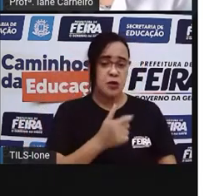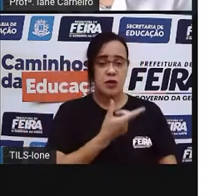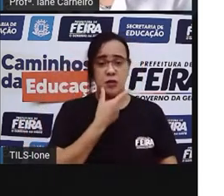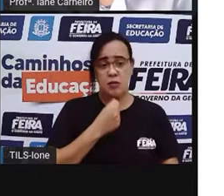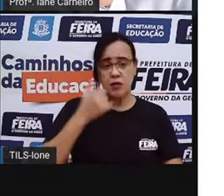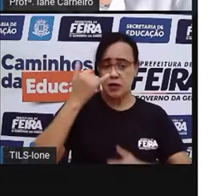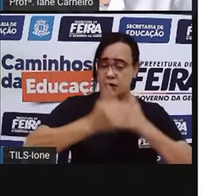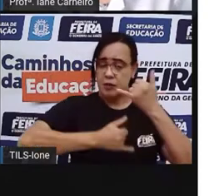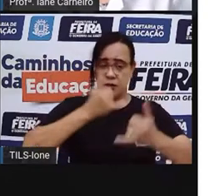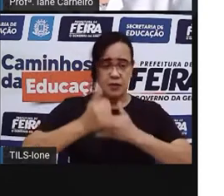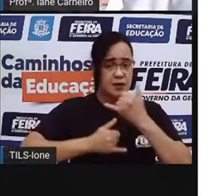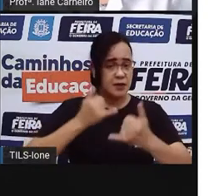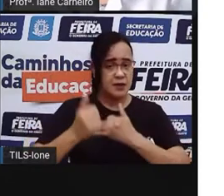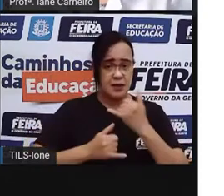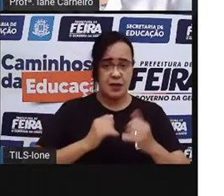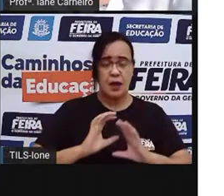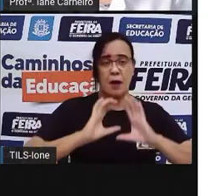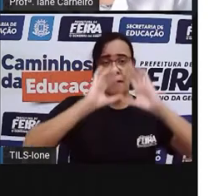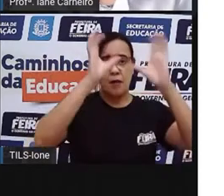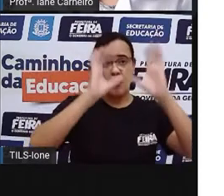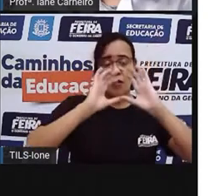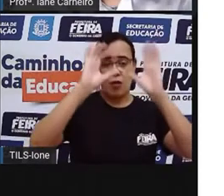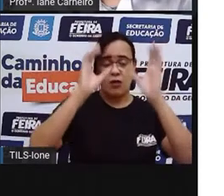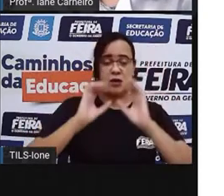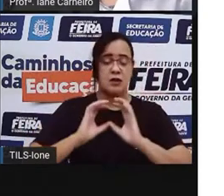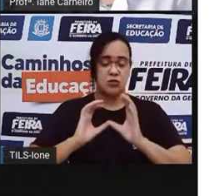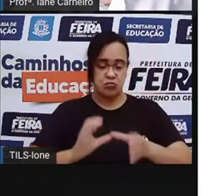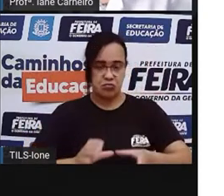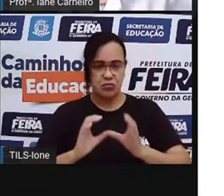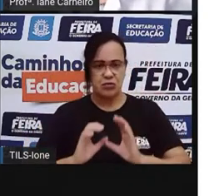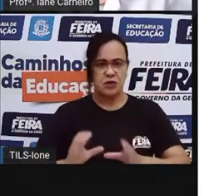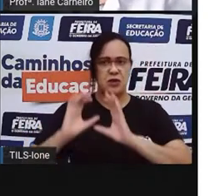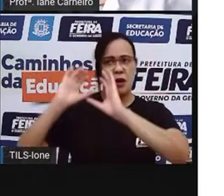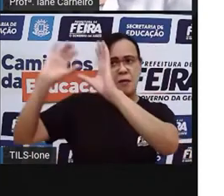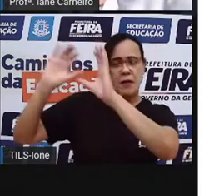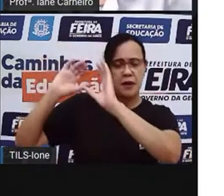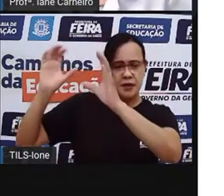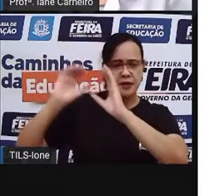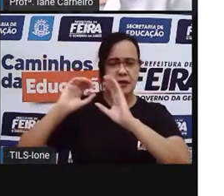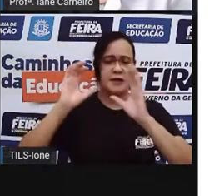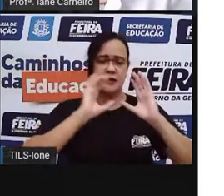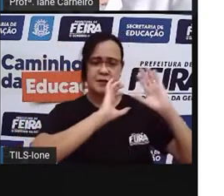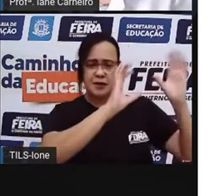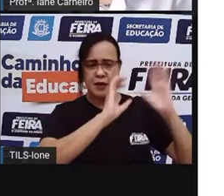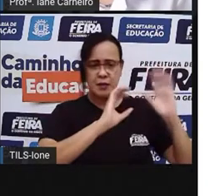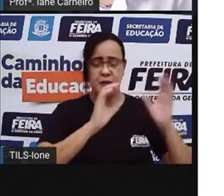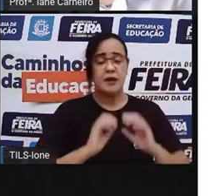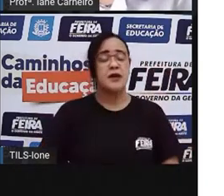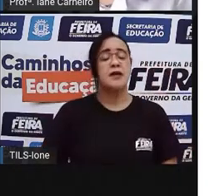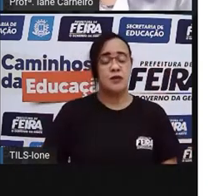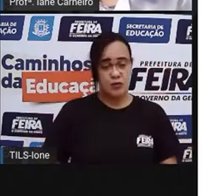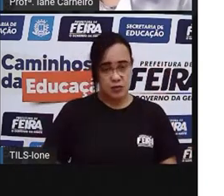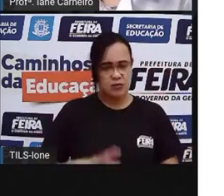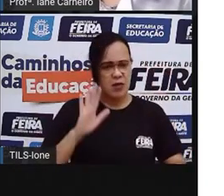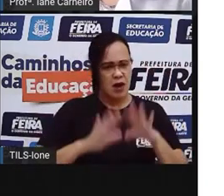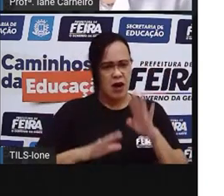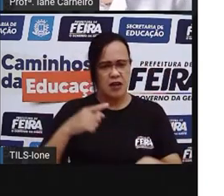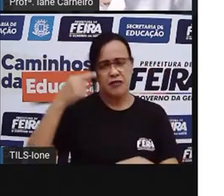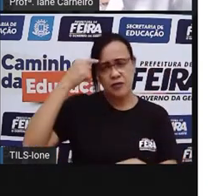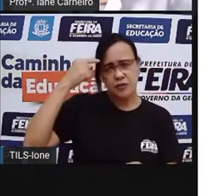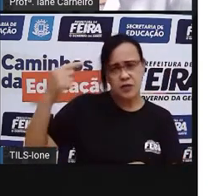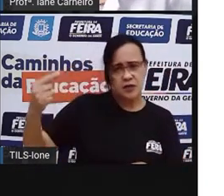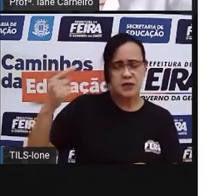É bola na mão, é bola na parede, é bola no chão, é bola na rede. Às vezes eu fico pensando,